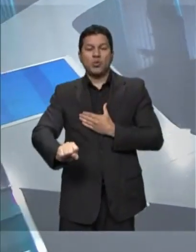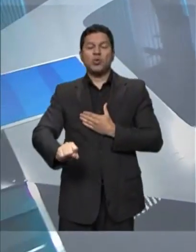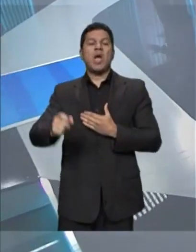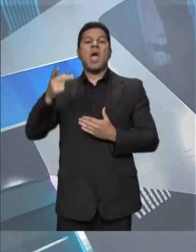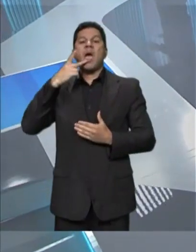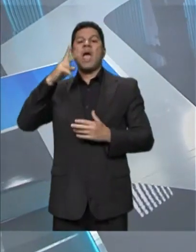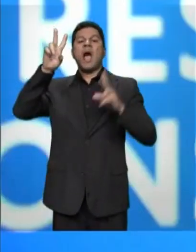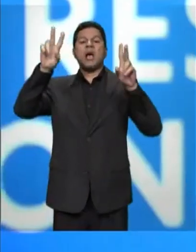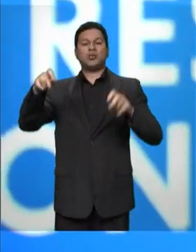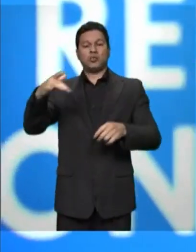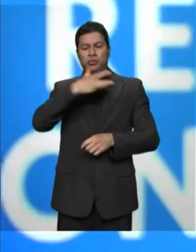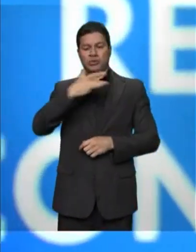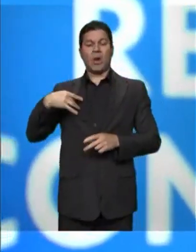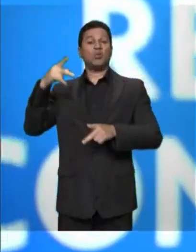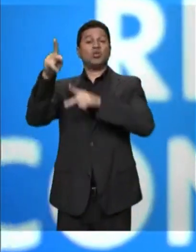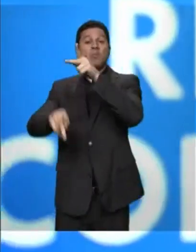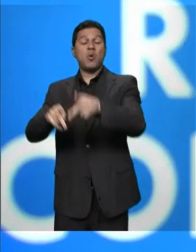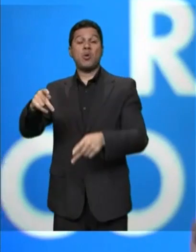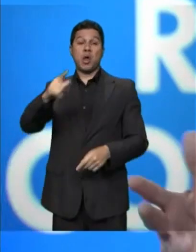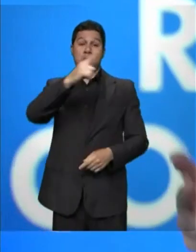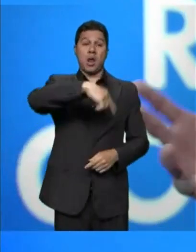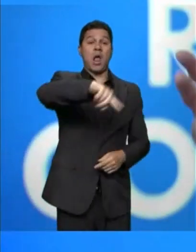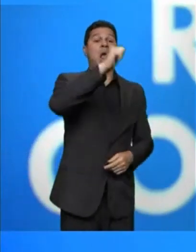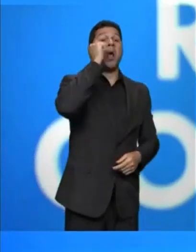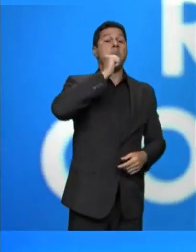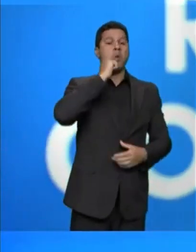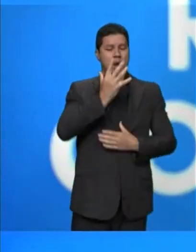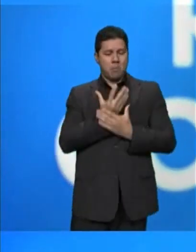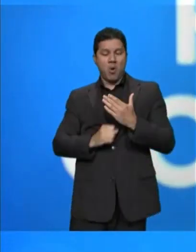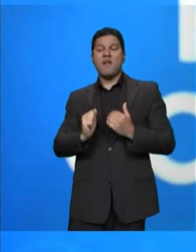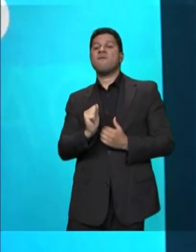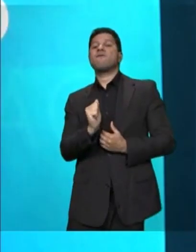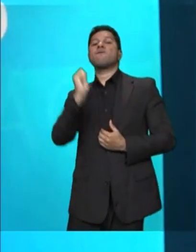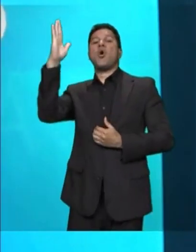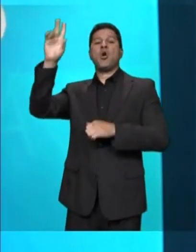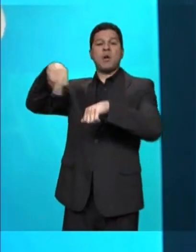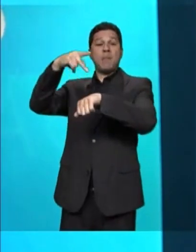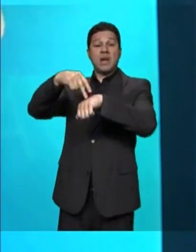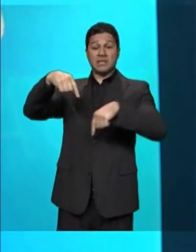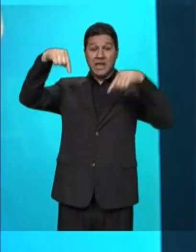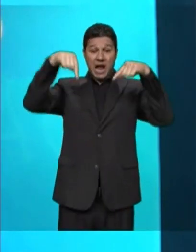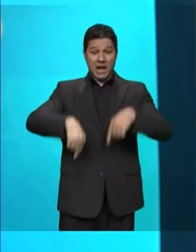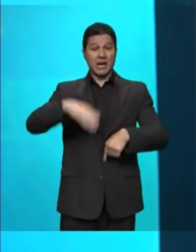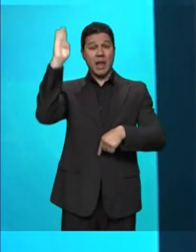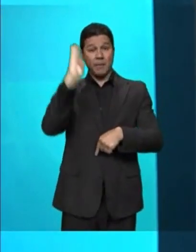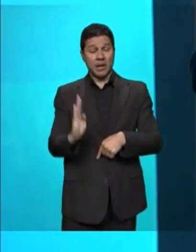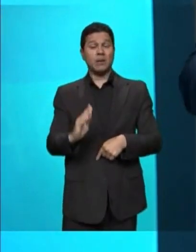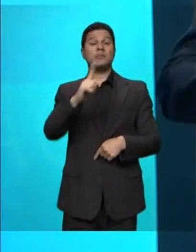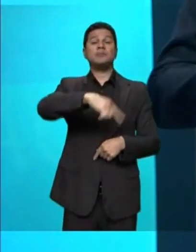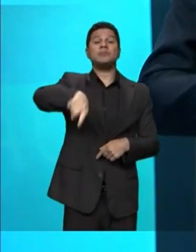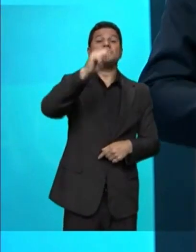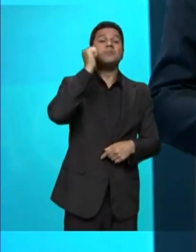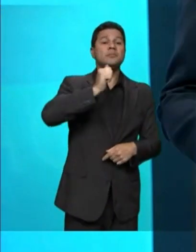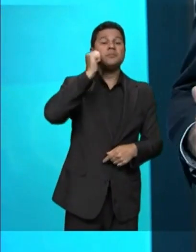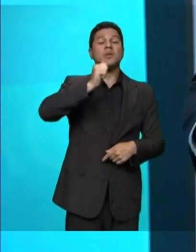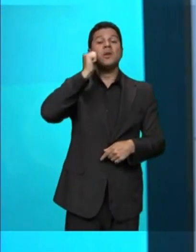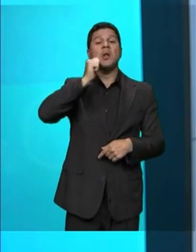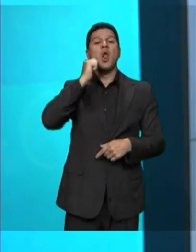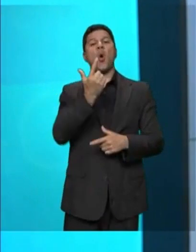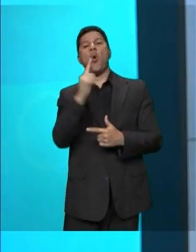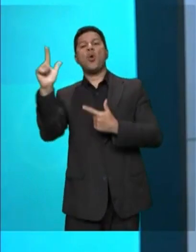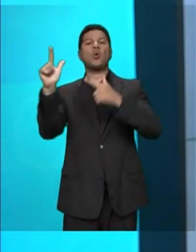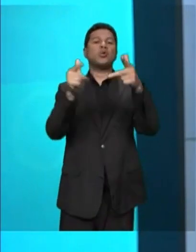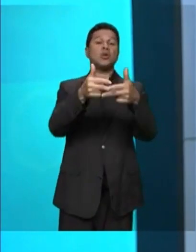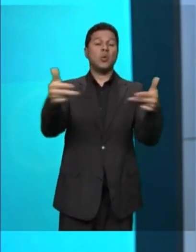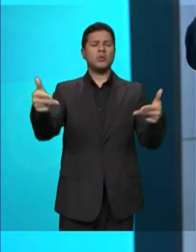pública. Que as madames iam fazer aborto lá fora. Aqui dentro, as mulheres faziam outras coisas.